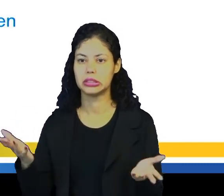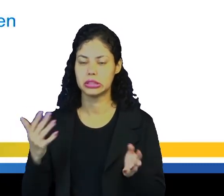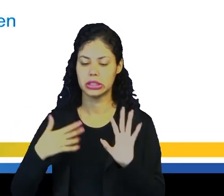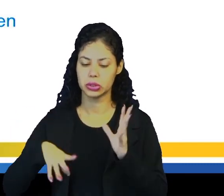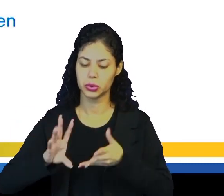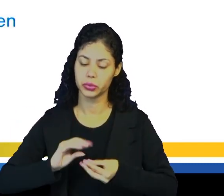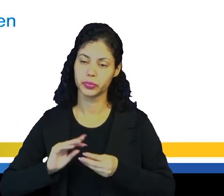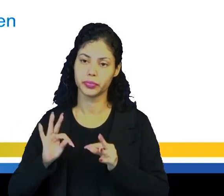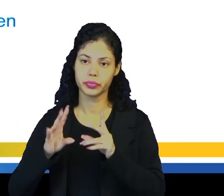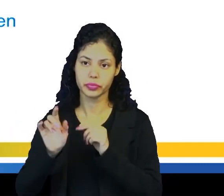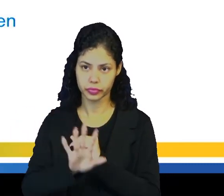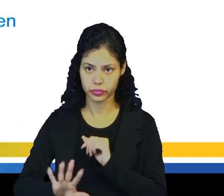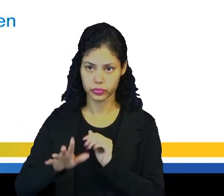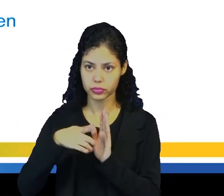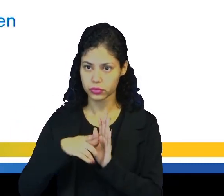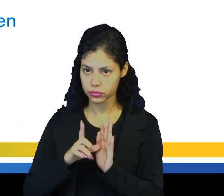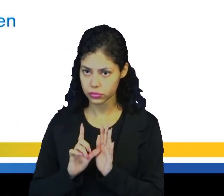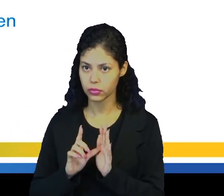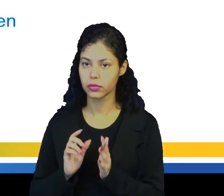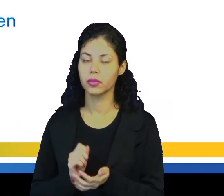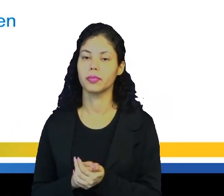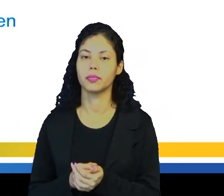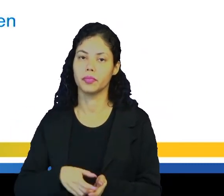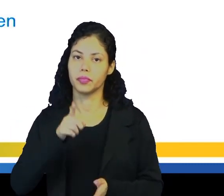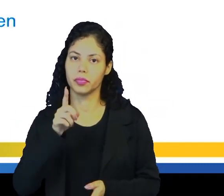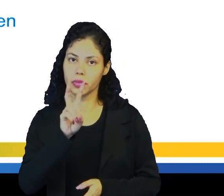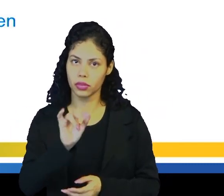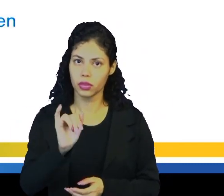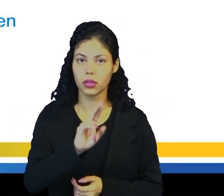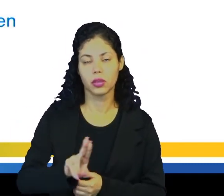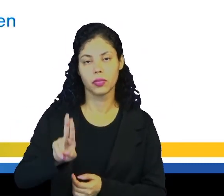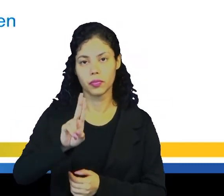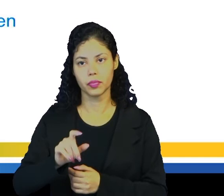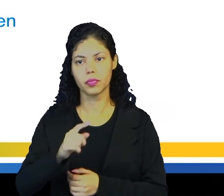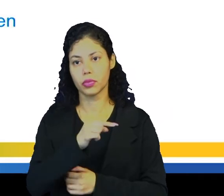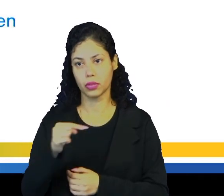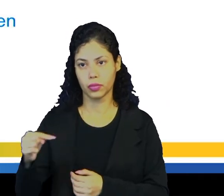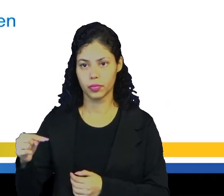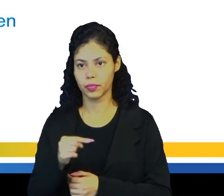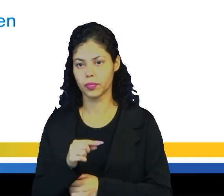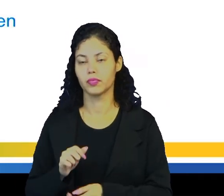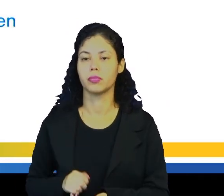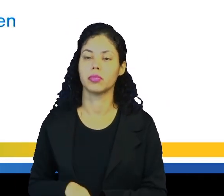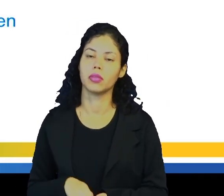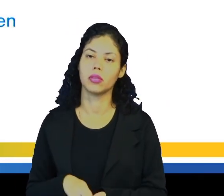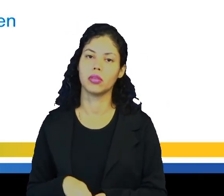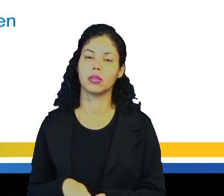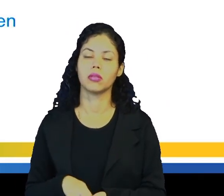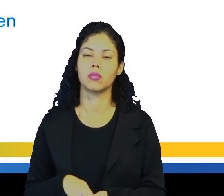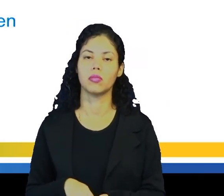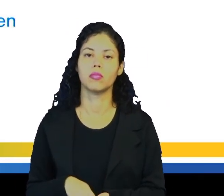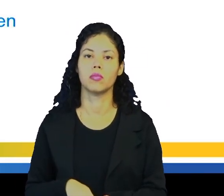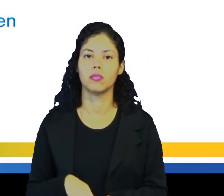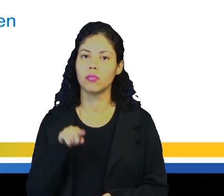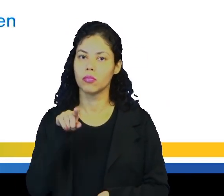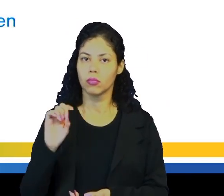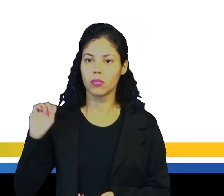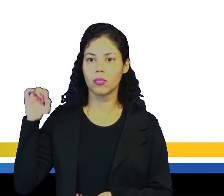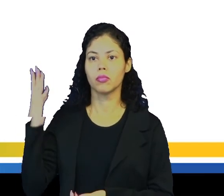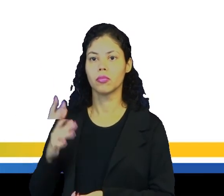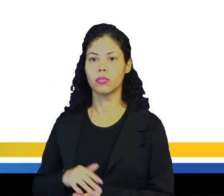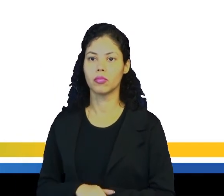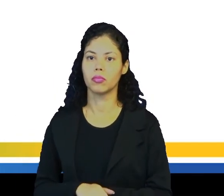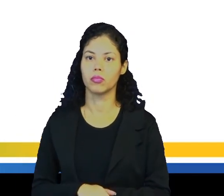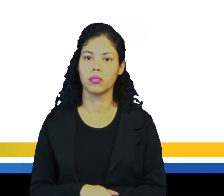o conteúdo que foi dito anteriormente. Então, você vai utilizar o travessão também, né, nesse caso.